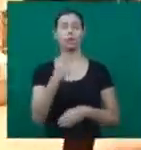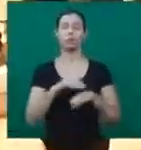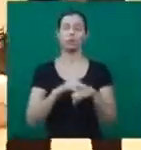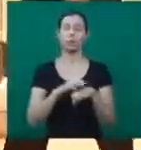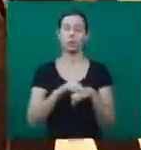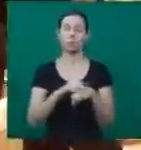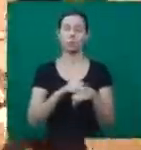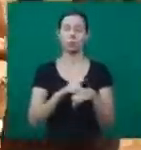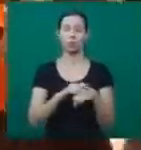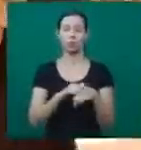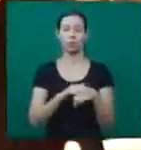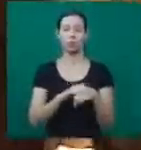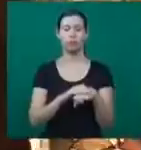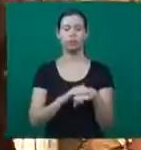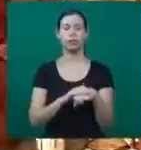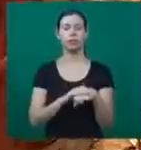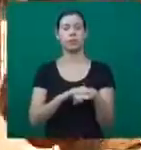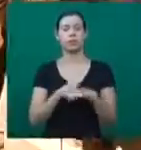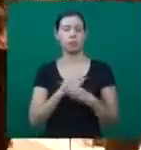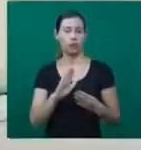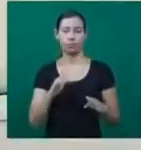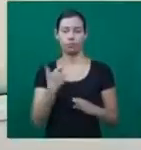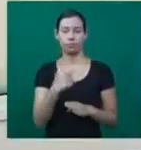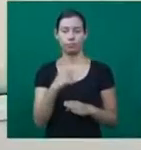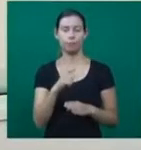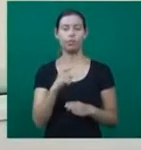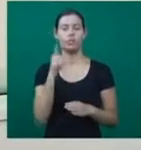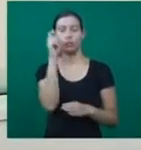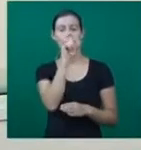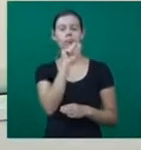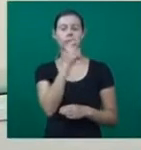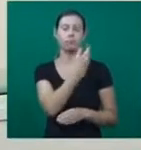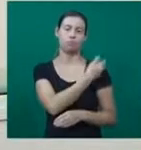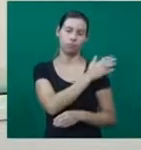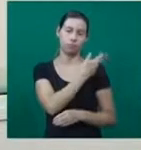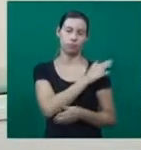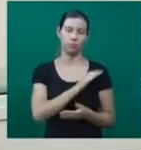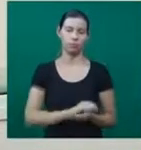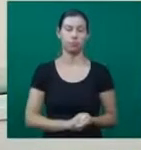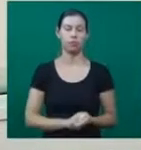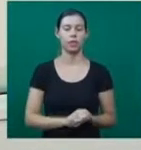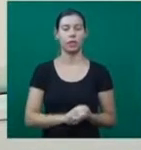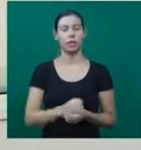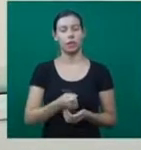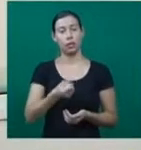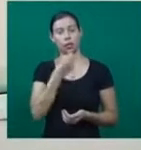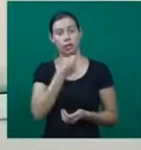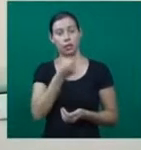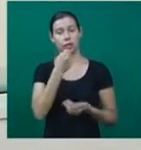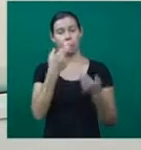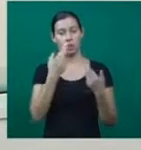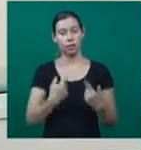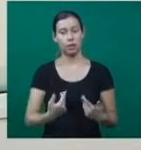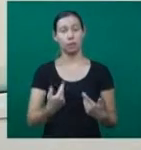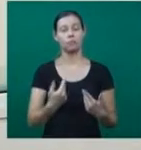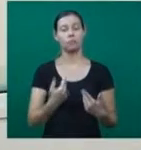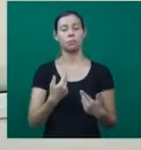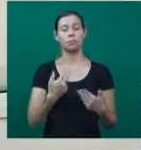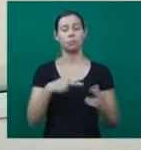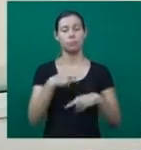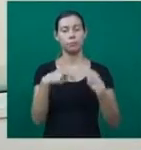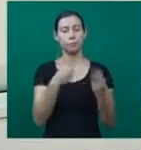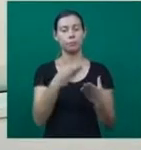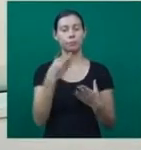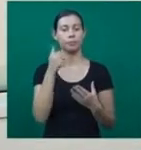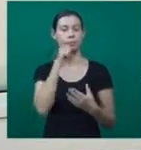cura, difícil mesmo é lidar com preconceito. Tem ainda uma reportagem especial sobre os presentes alternativos para o Dia das